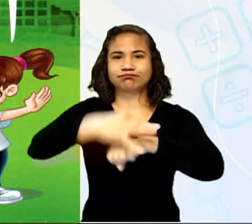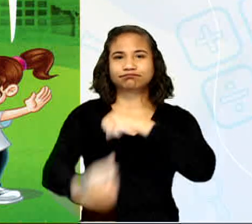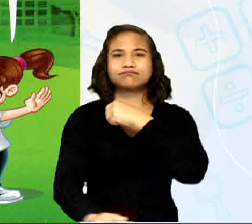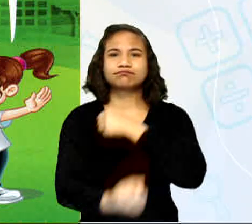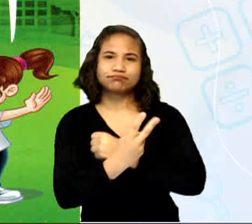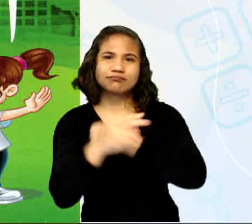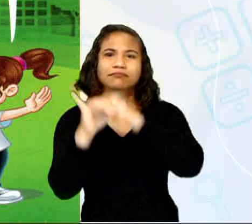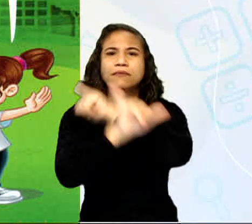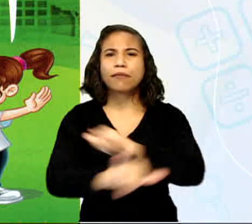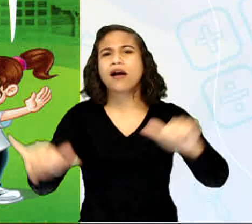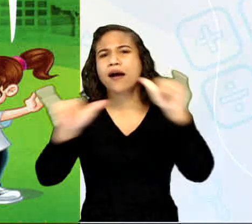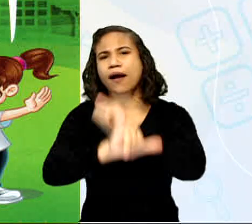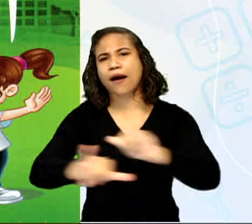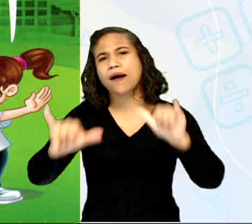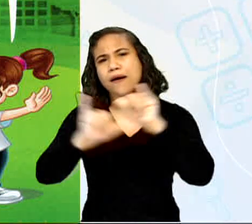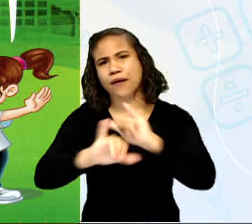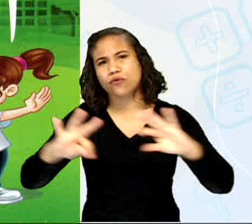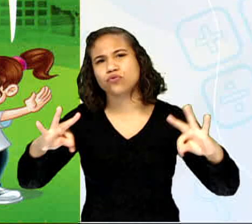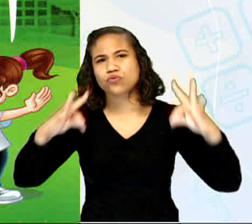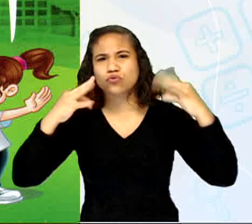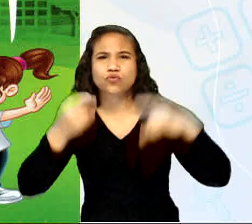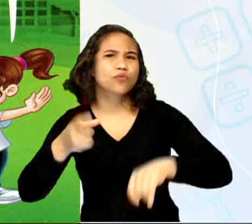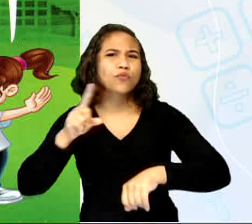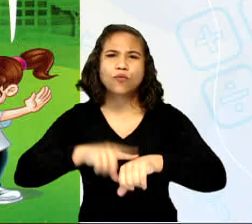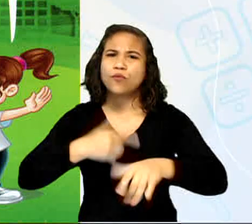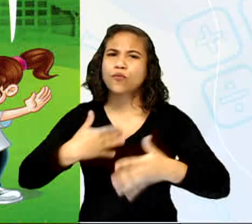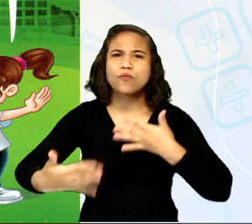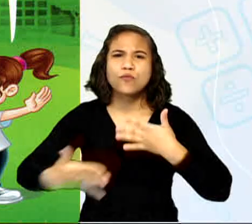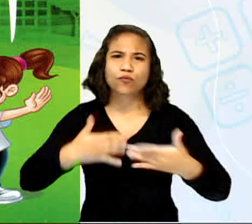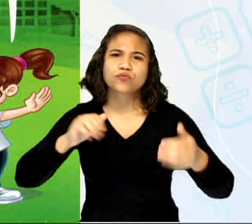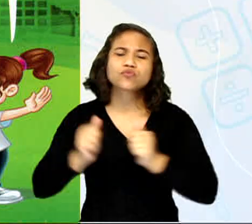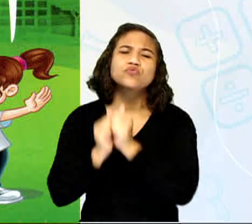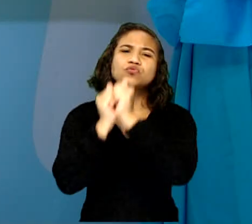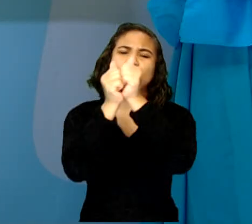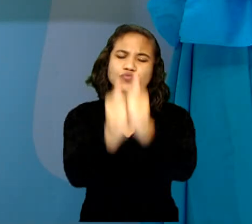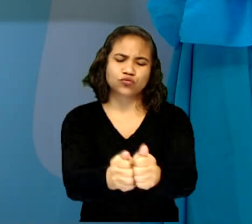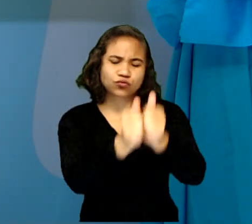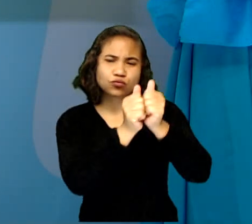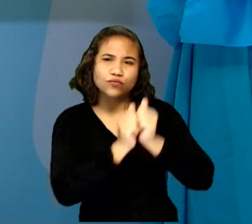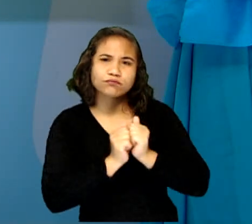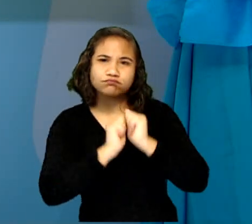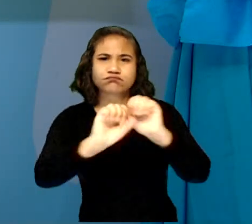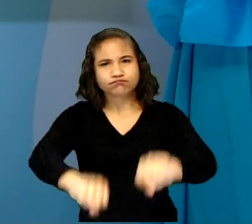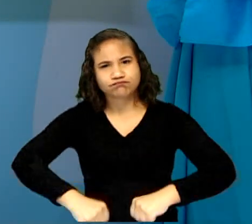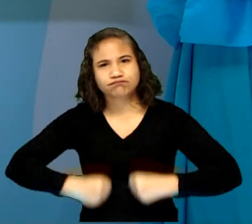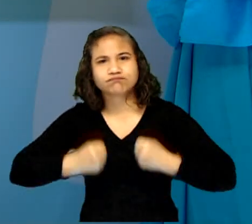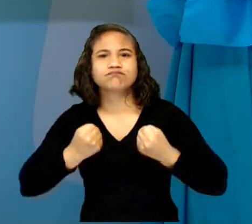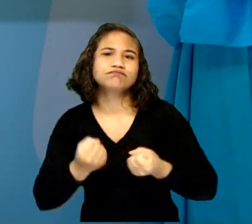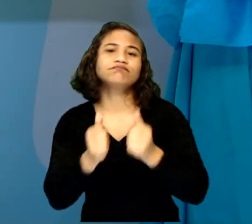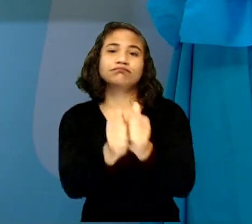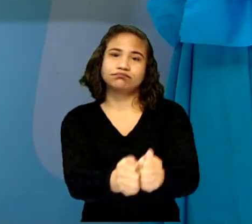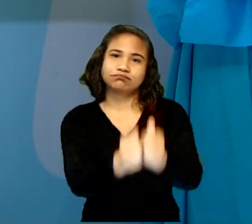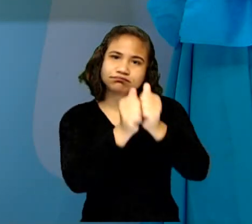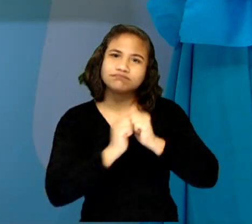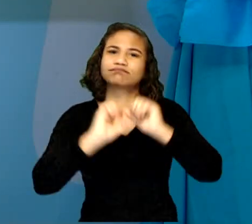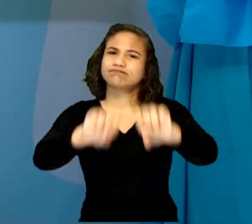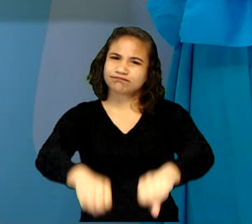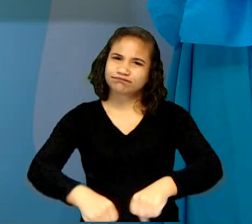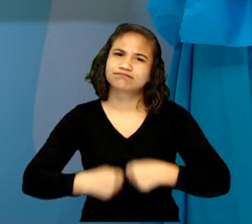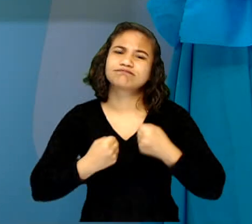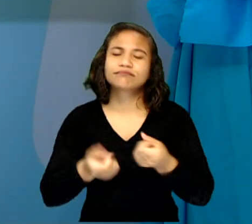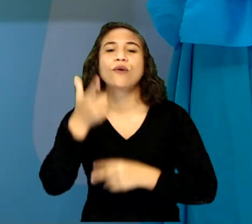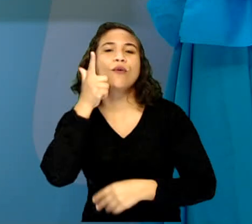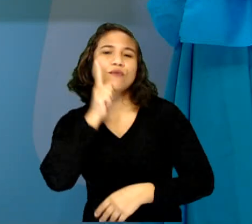campanha para toda hora. Juntos somos mais fortes. É junto que vamos vencer